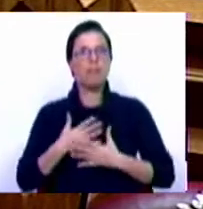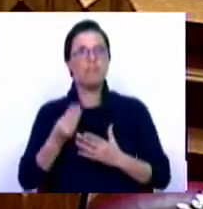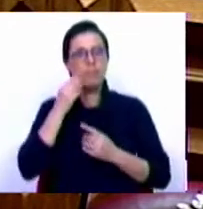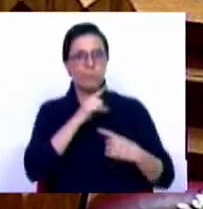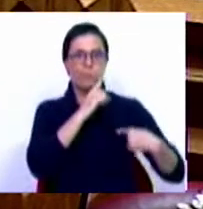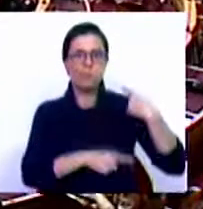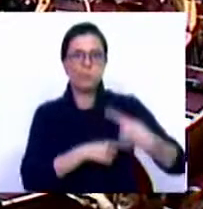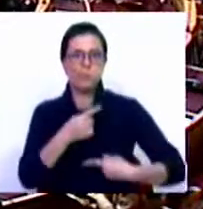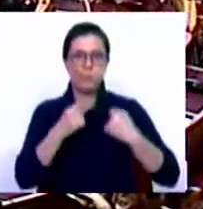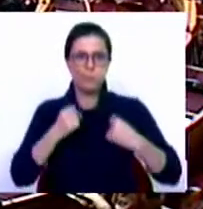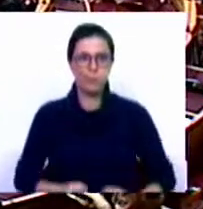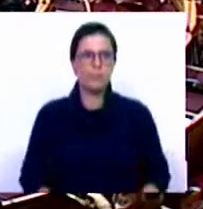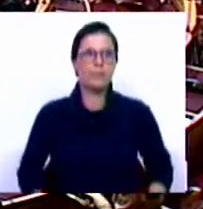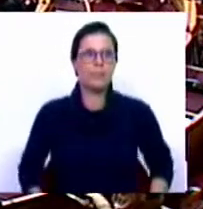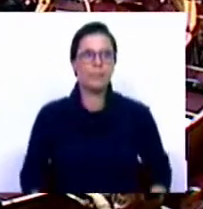tradições.